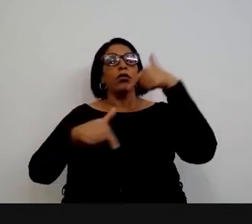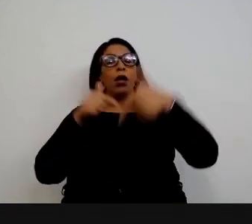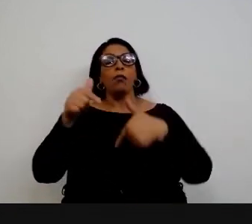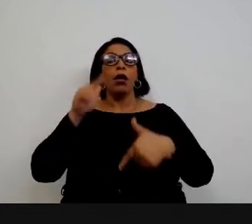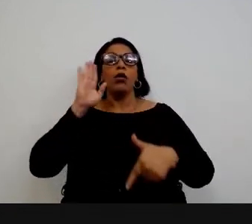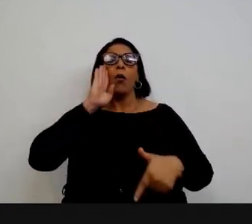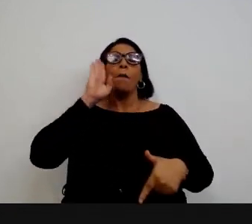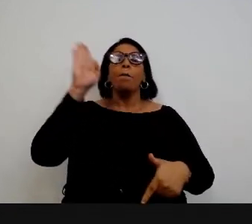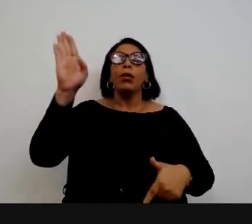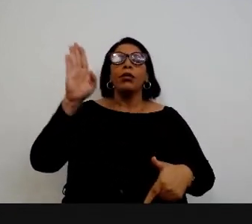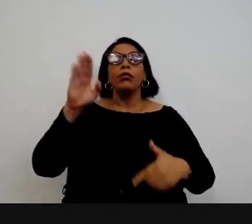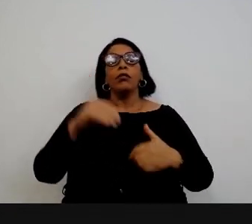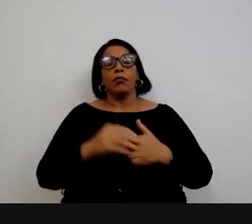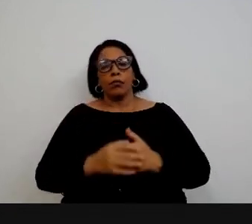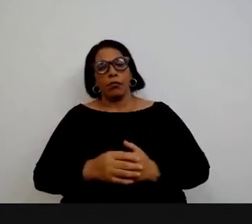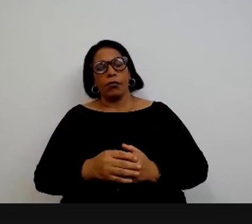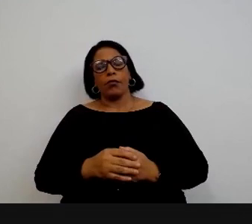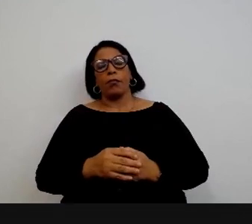principais